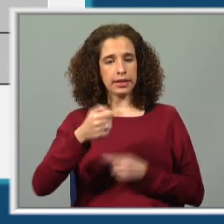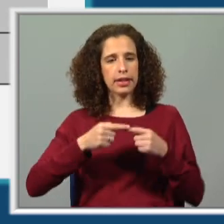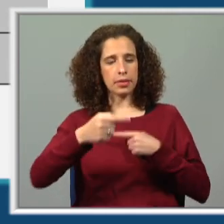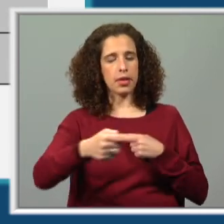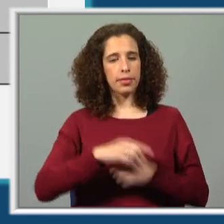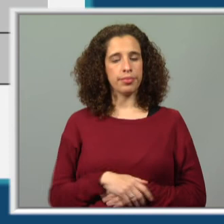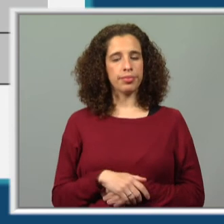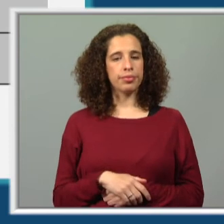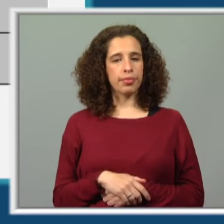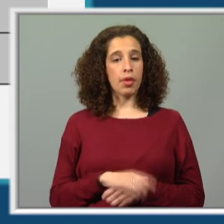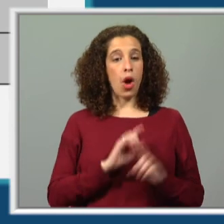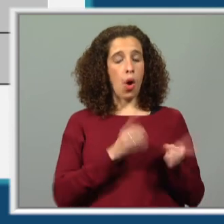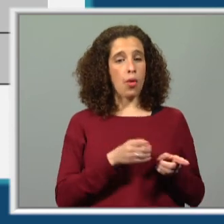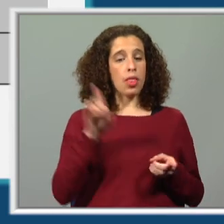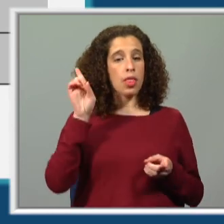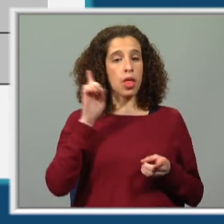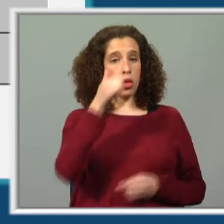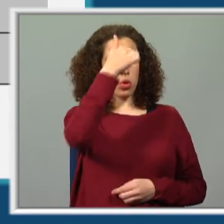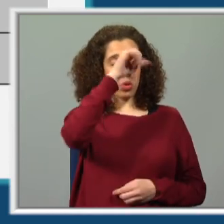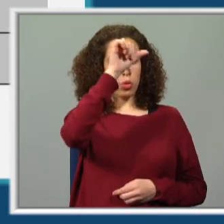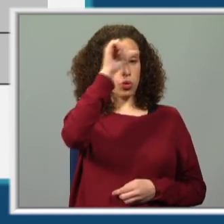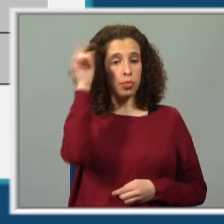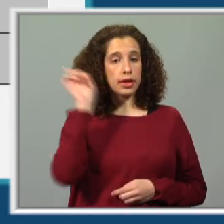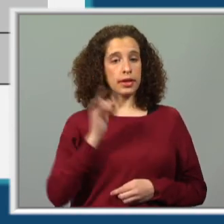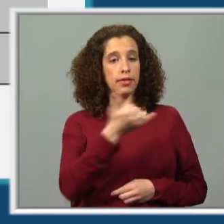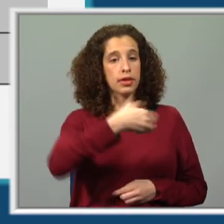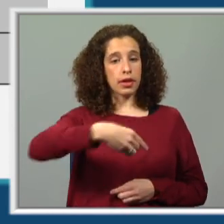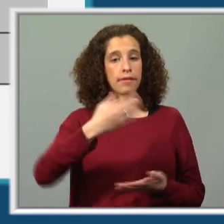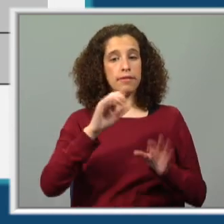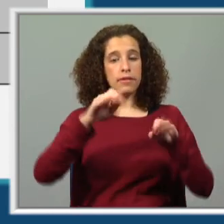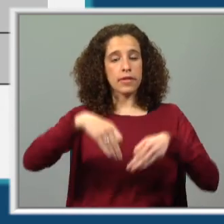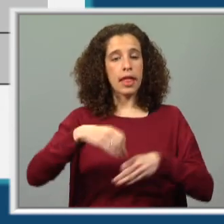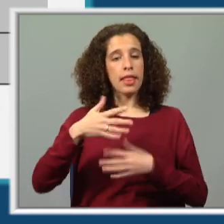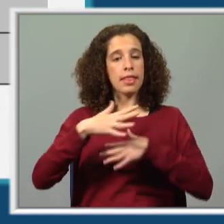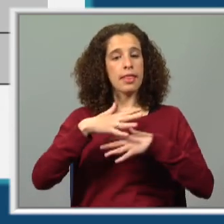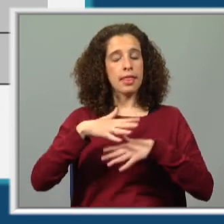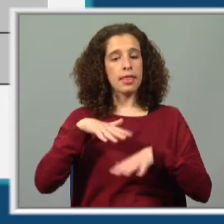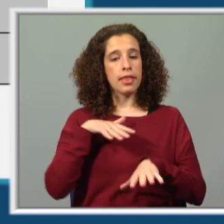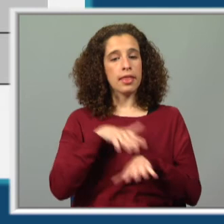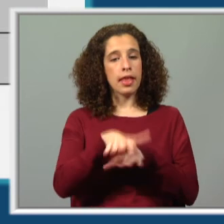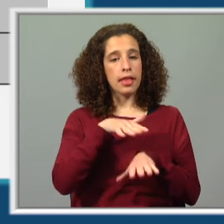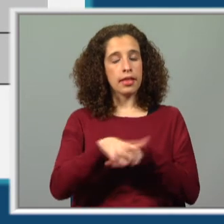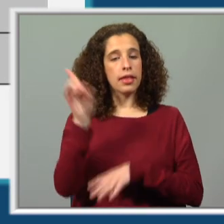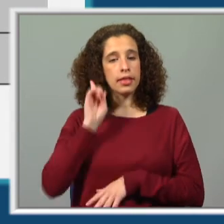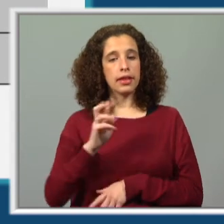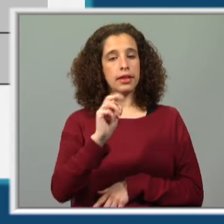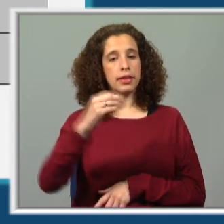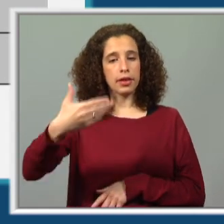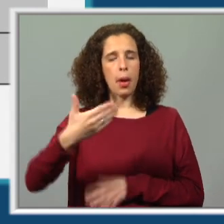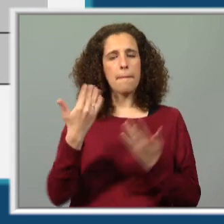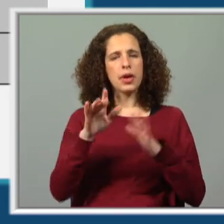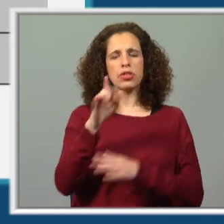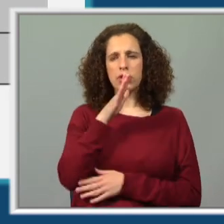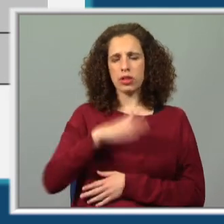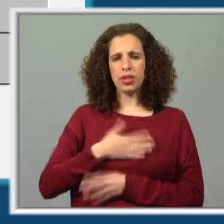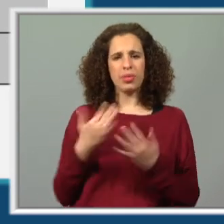não, que começava no domingo, dia 29, e terminava na terça-feira, dia 31. Mas vocês